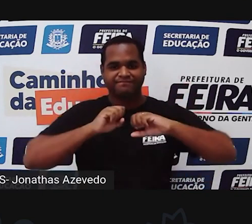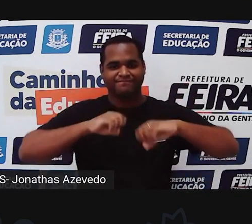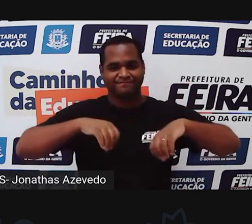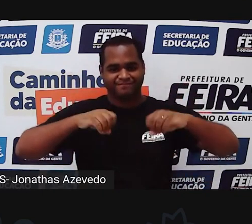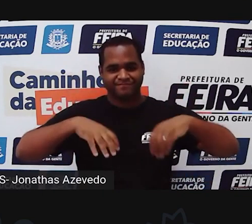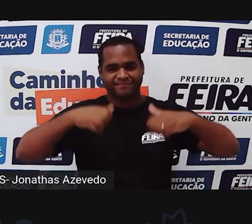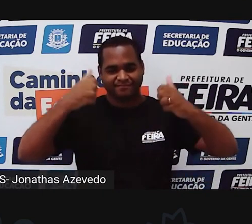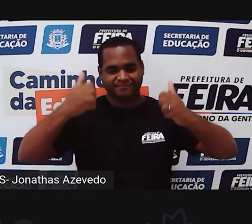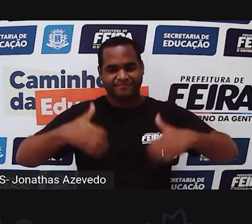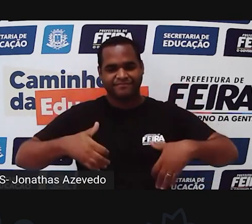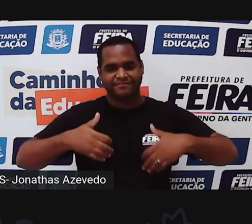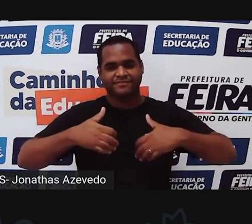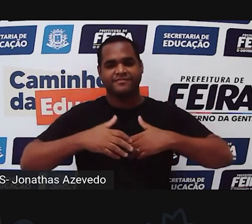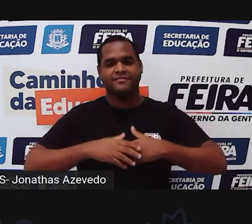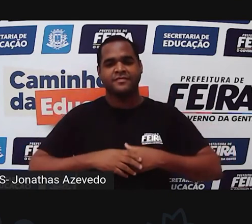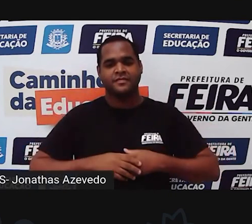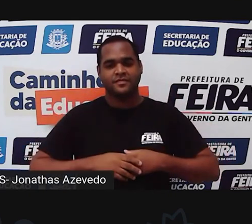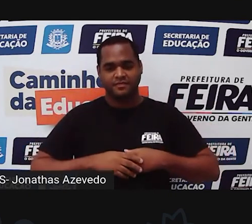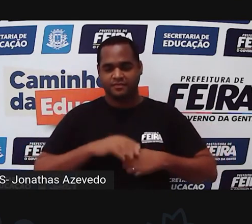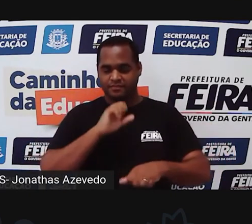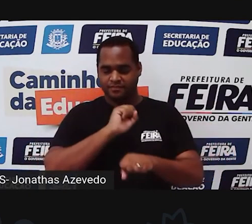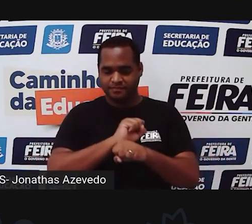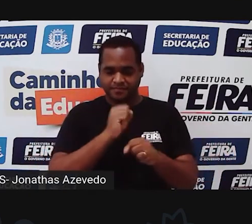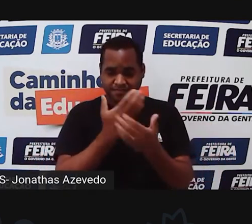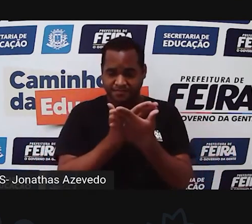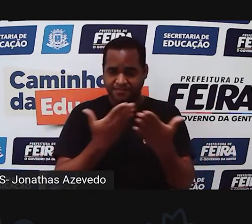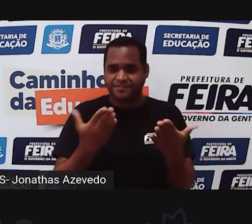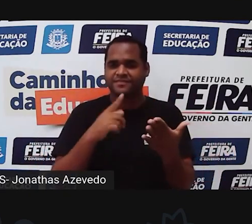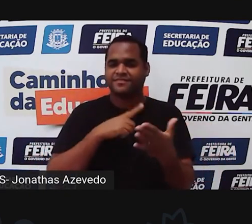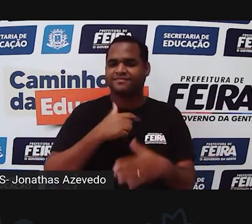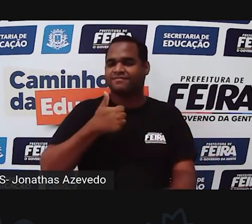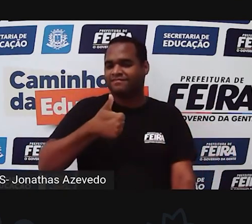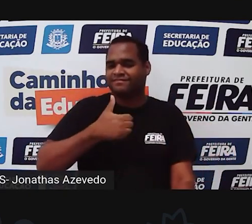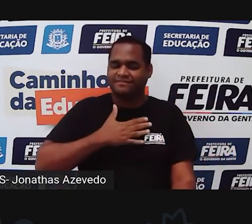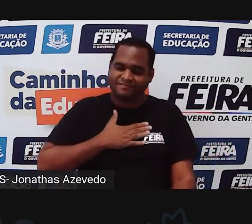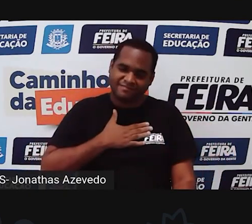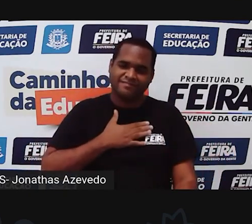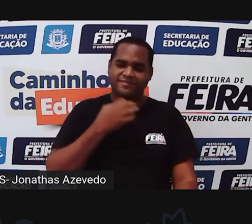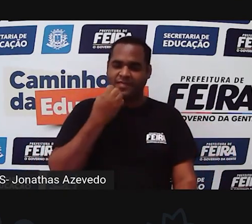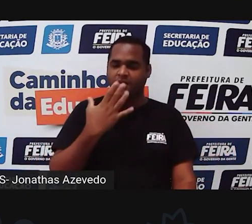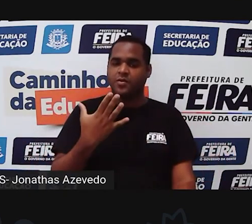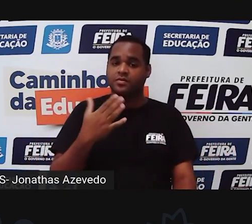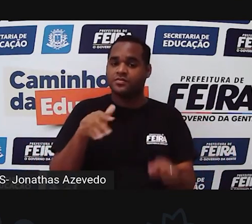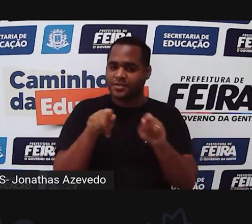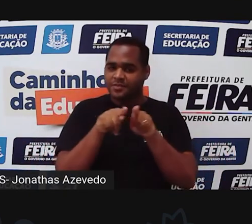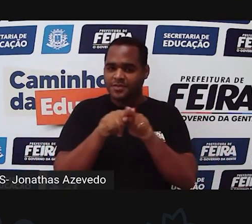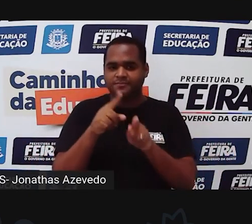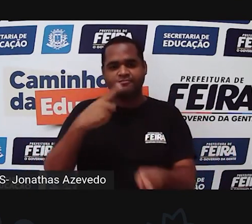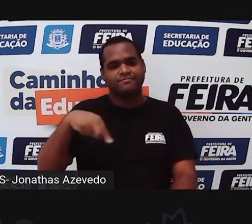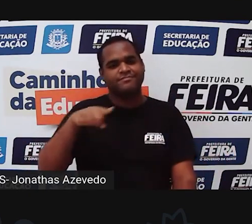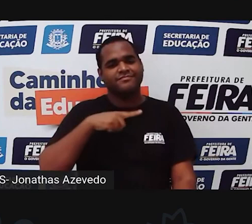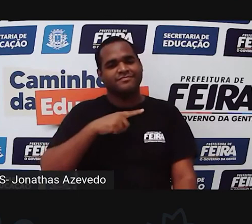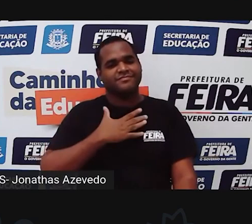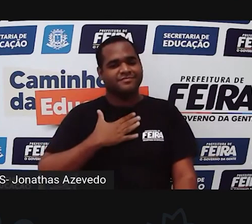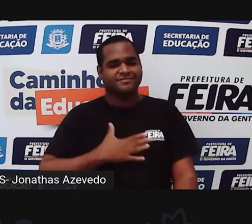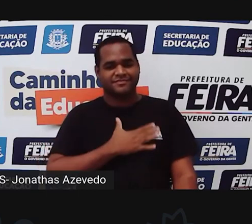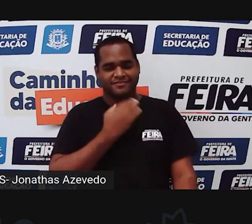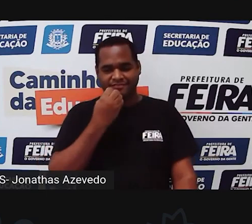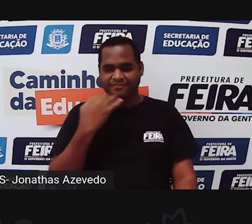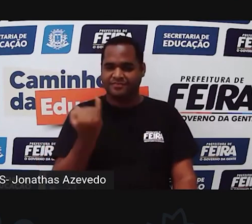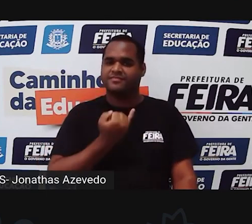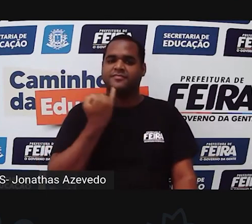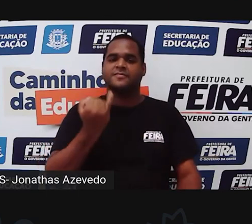certo que eu espero que você tenha curtido porque nós curtimos bastante tá bom